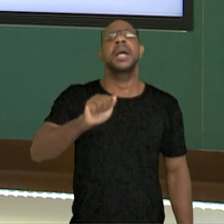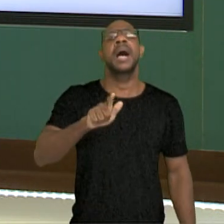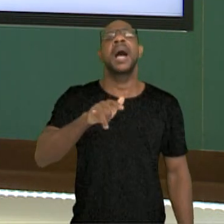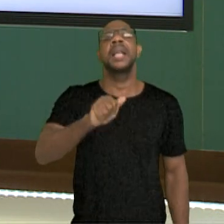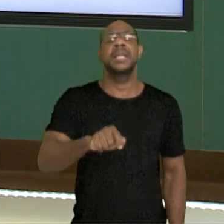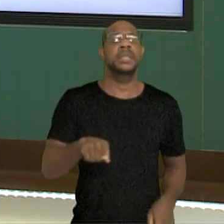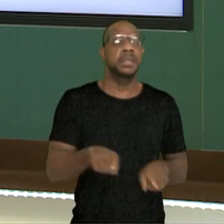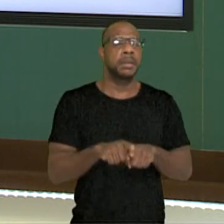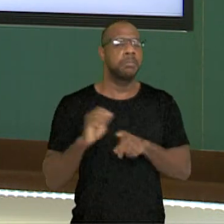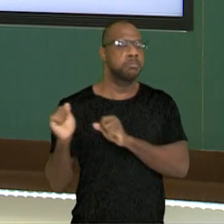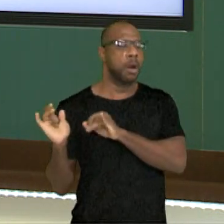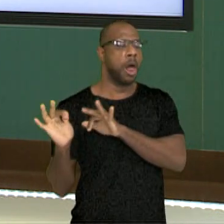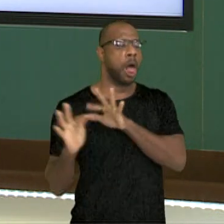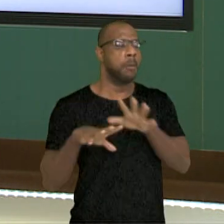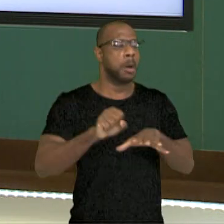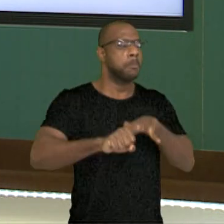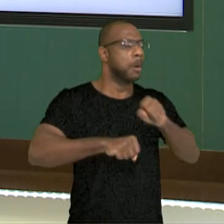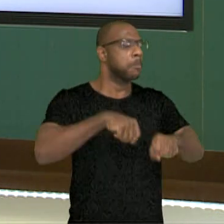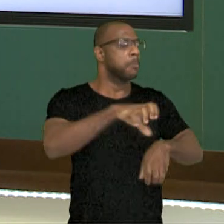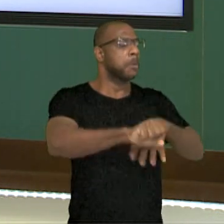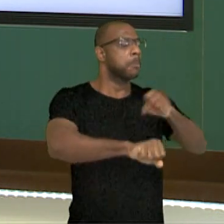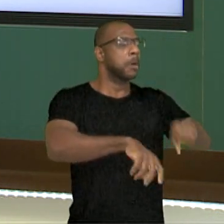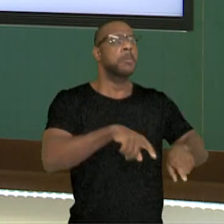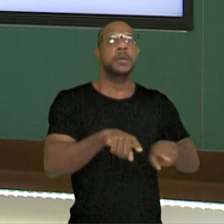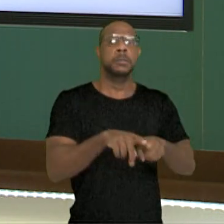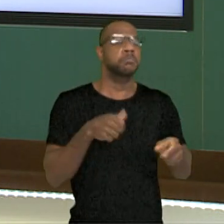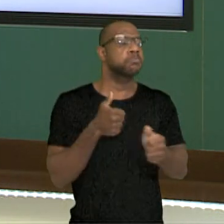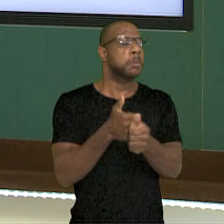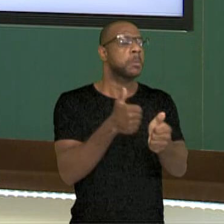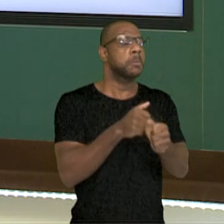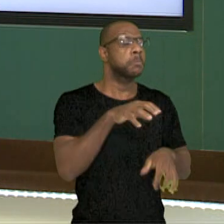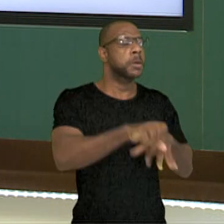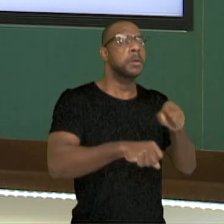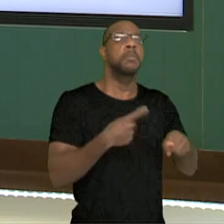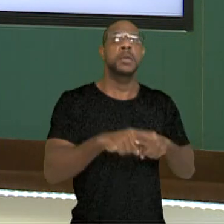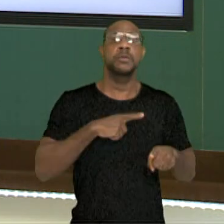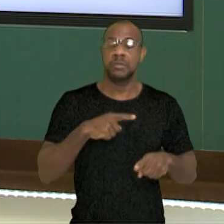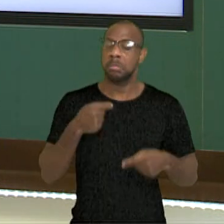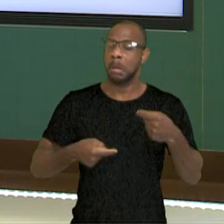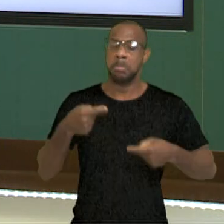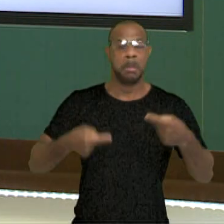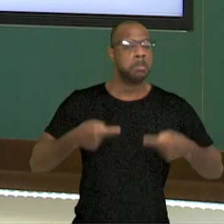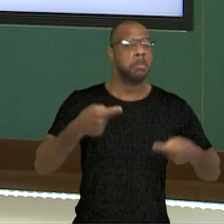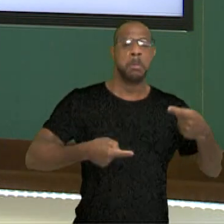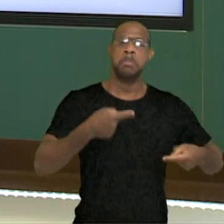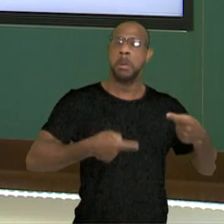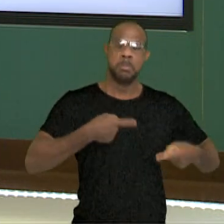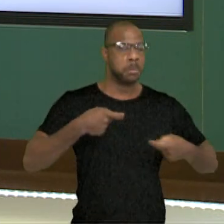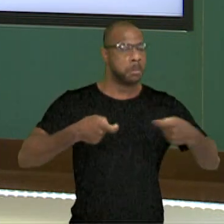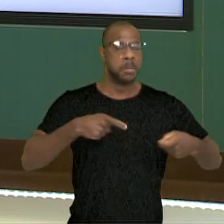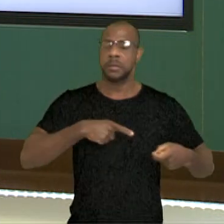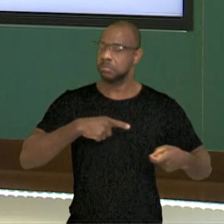vocês podem ver, muitos povos, eles vão ocupando regiões ali próximas, né? Porque eles tinham disputa também entre eles, tá?